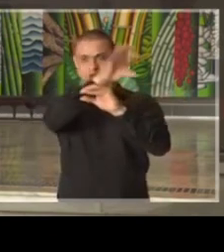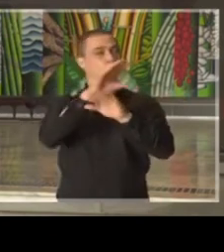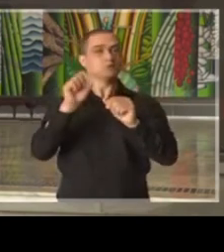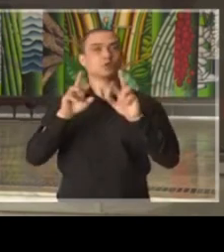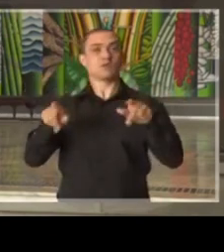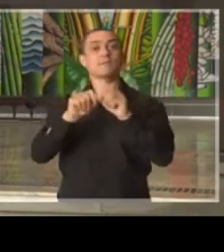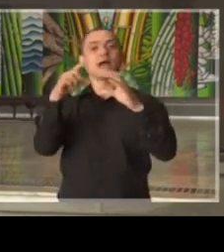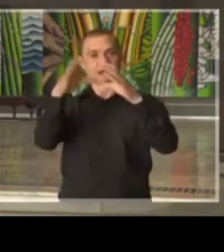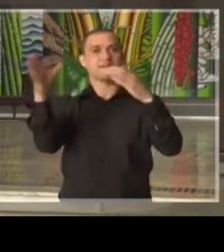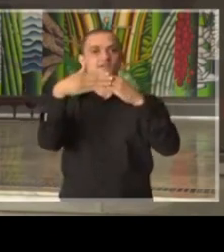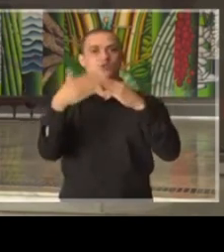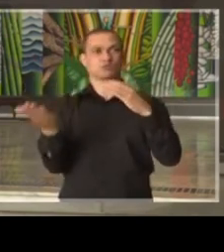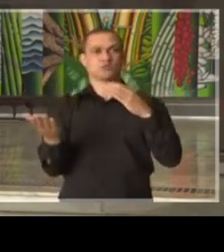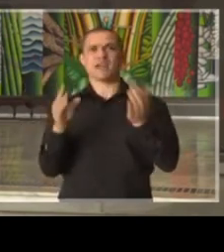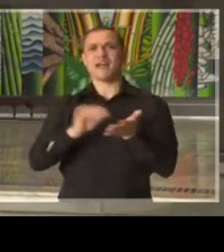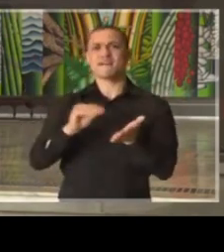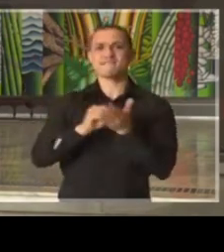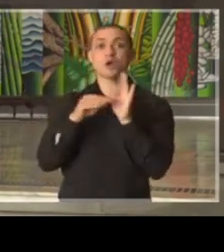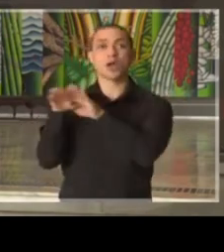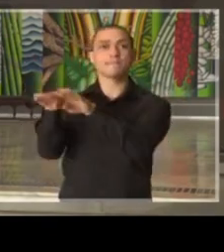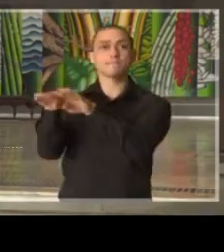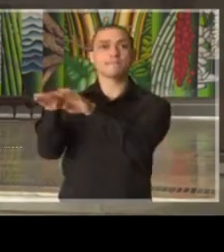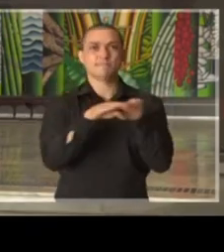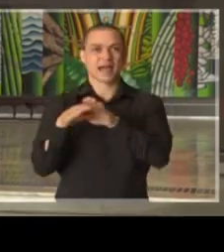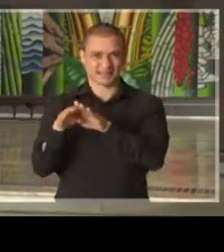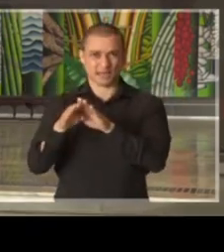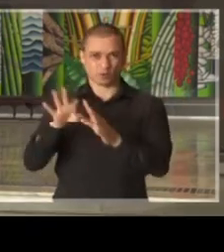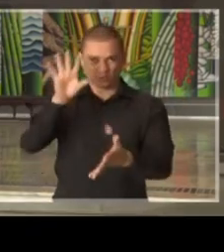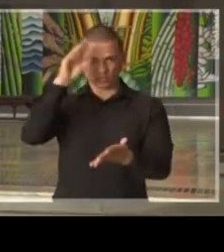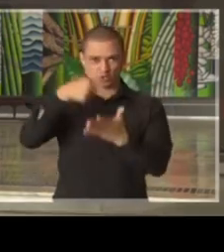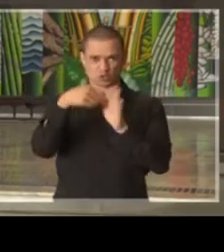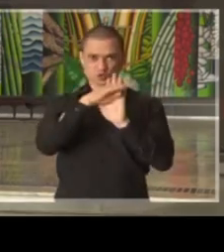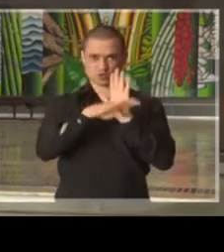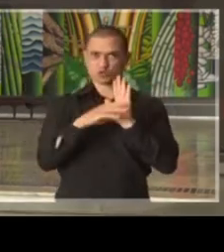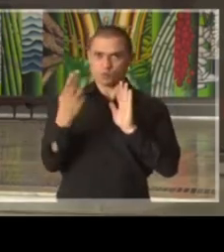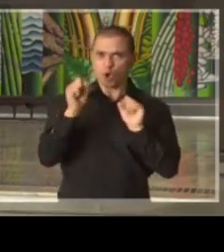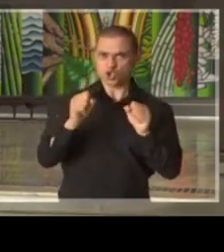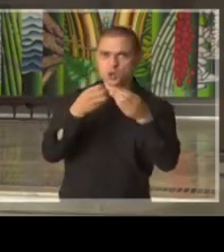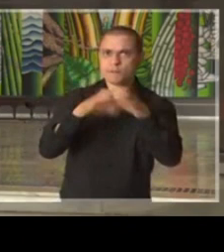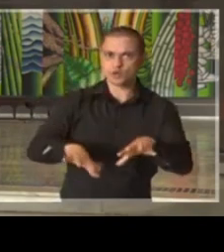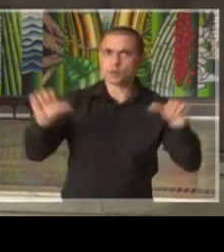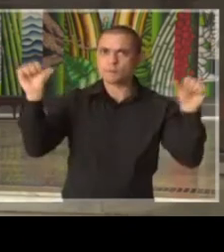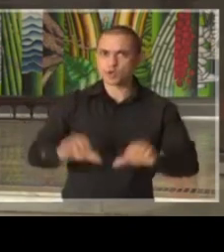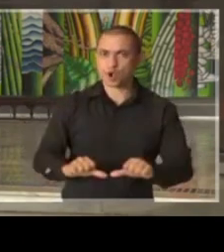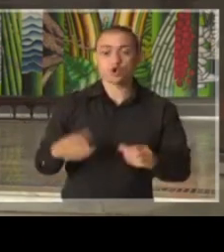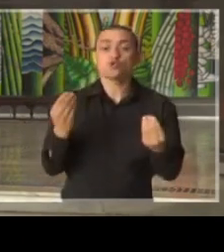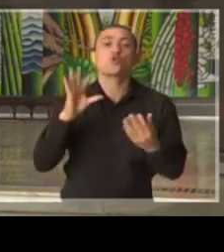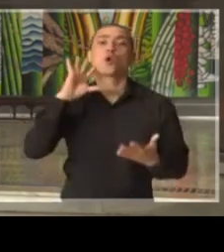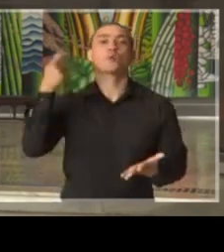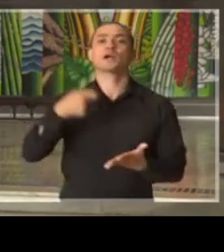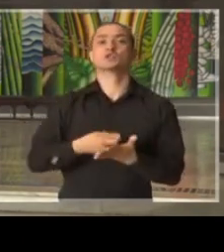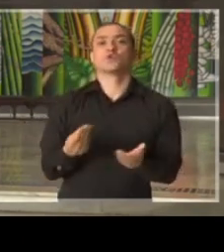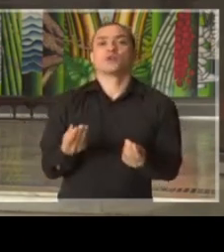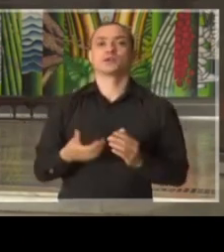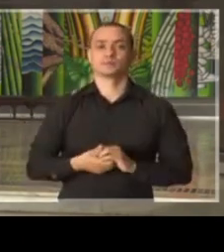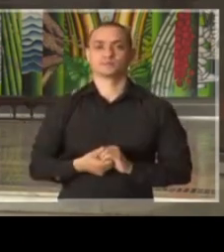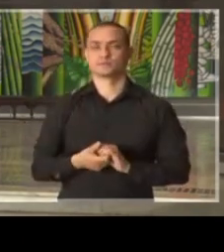a mesma medida. A falta de padronização nas minhas não pode trazer prejuízos e como resolver a questão?